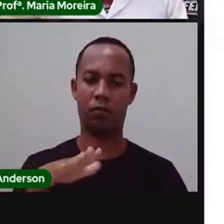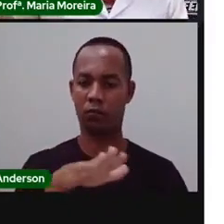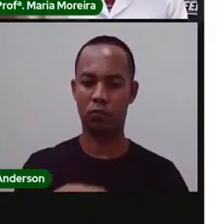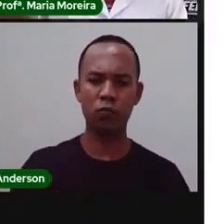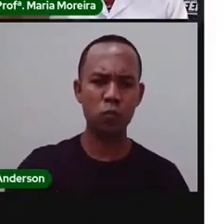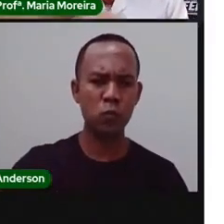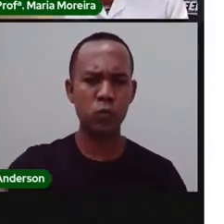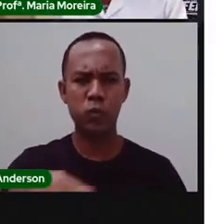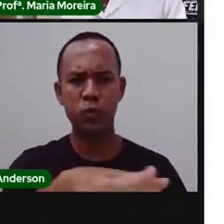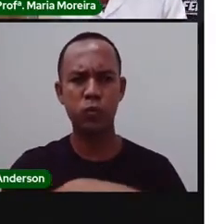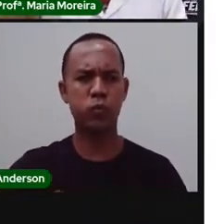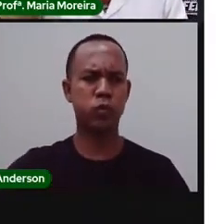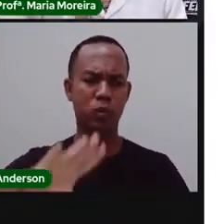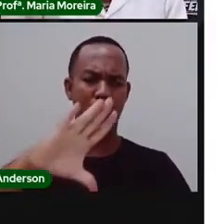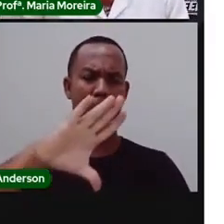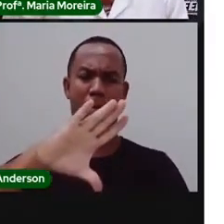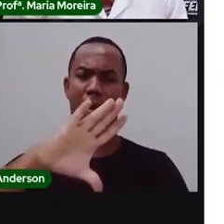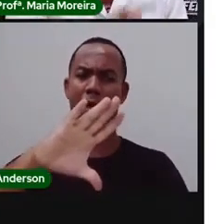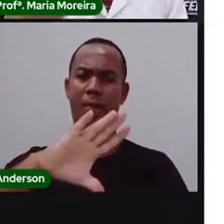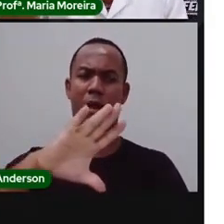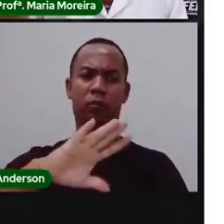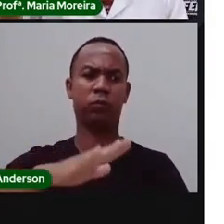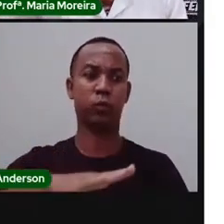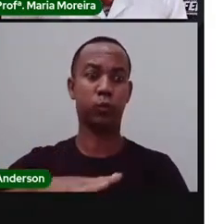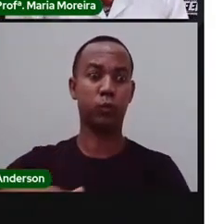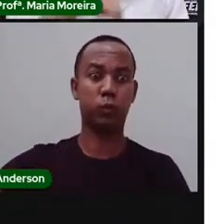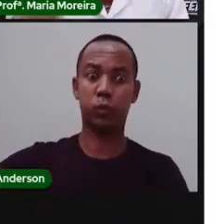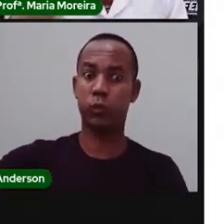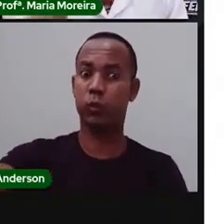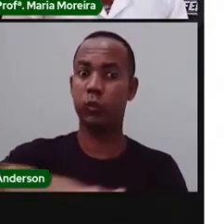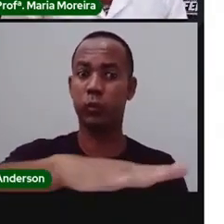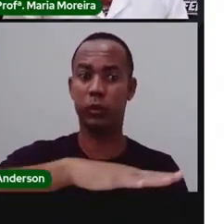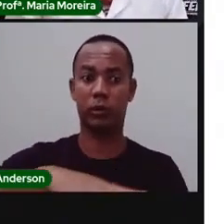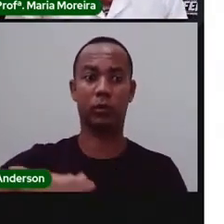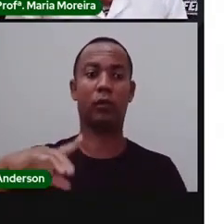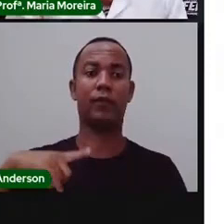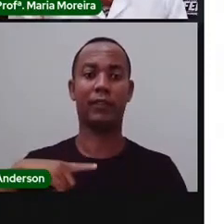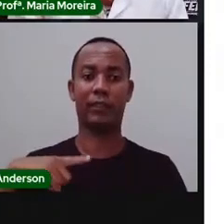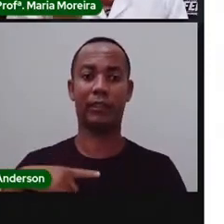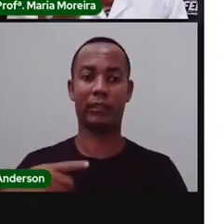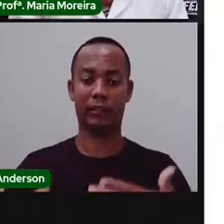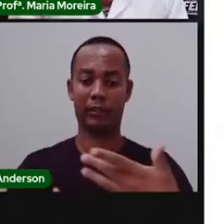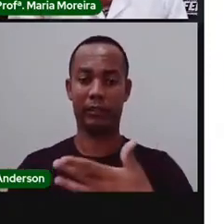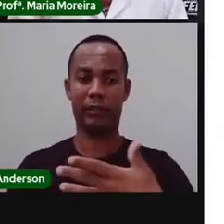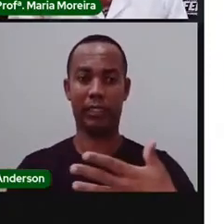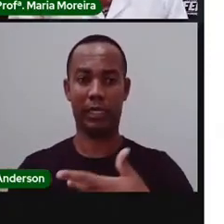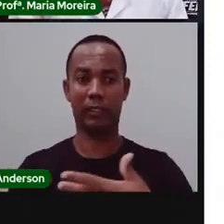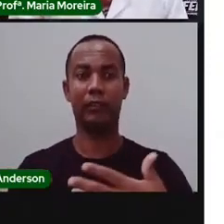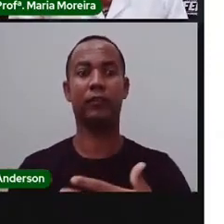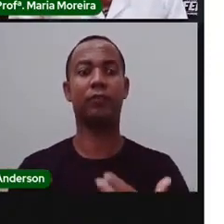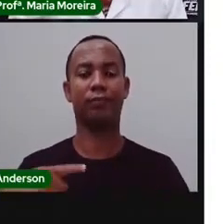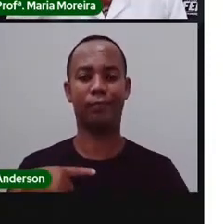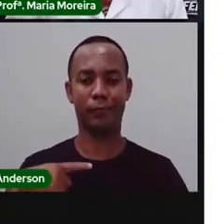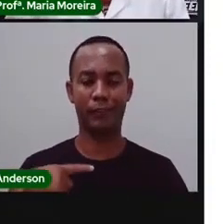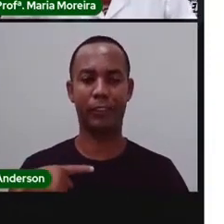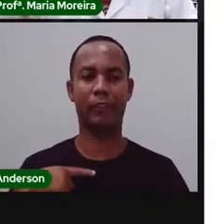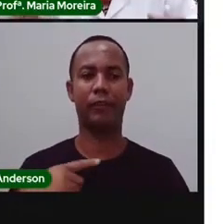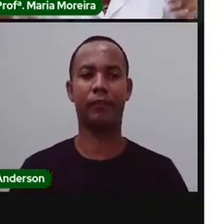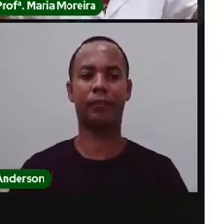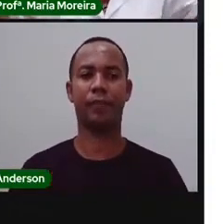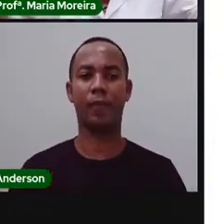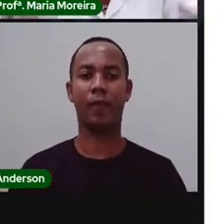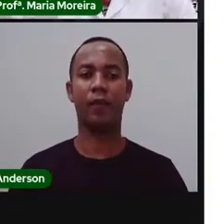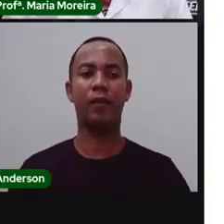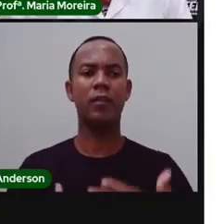contorno, que era um círculo, né, que contornava toda a cidade. A ideia inicial desse círculo era que a